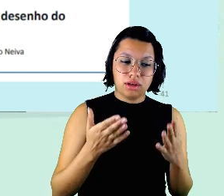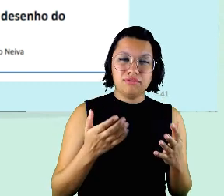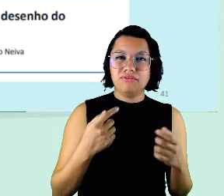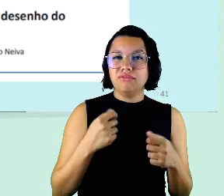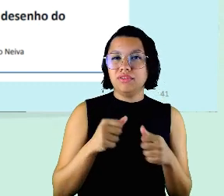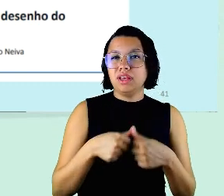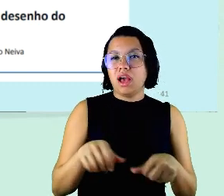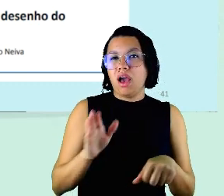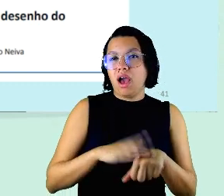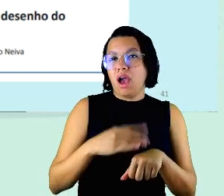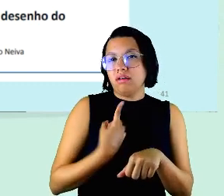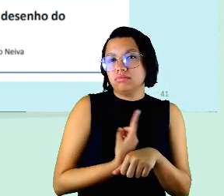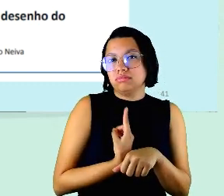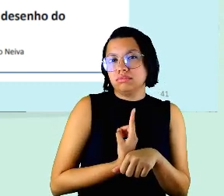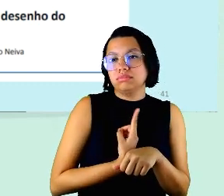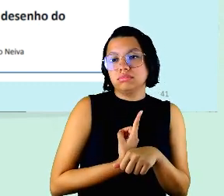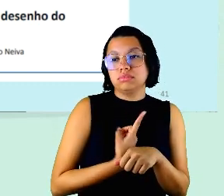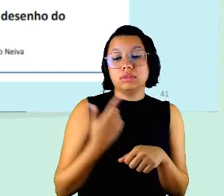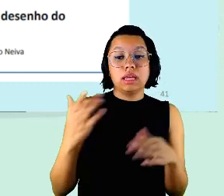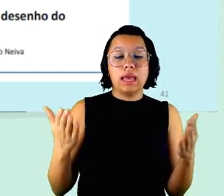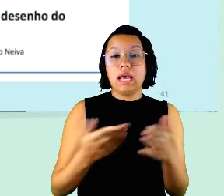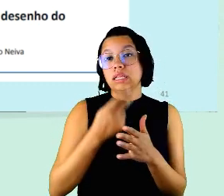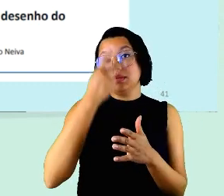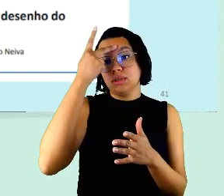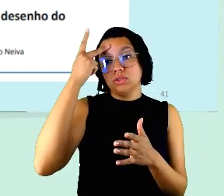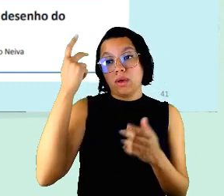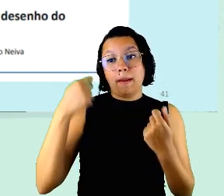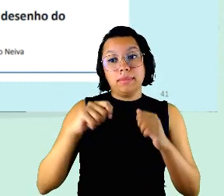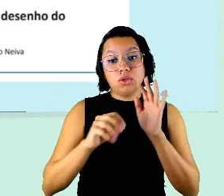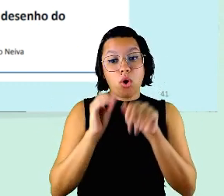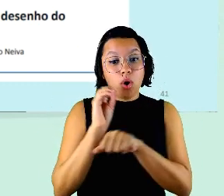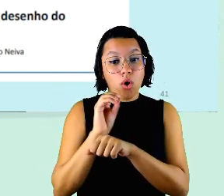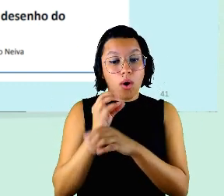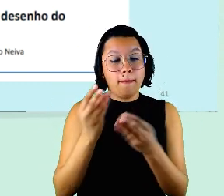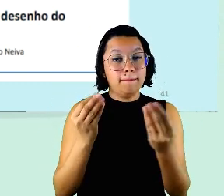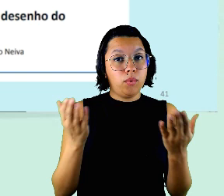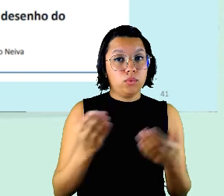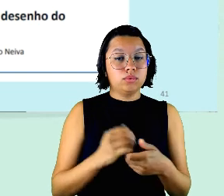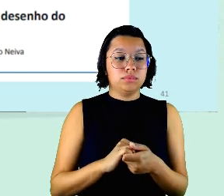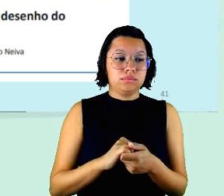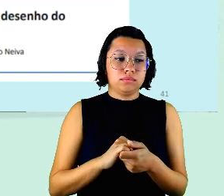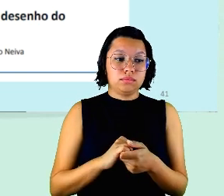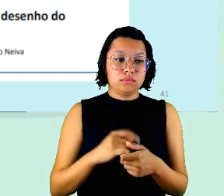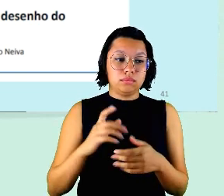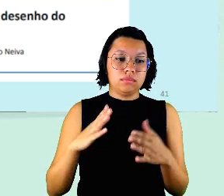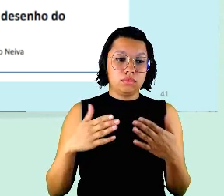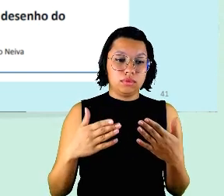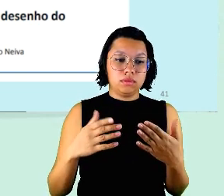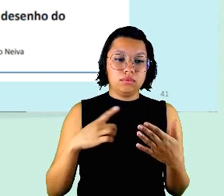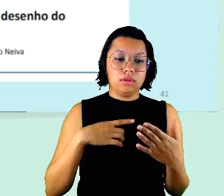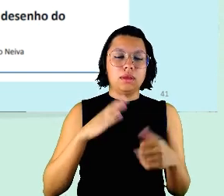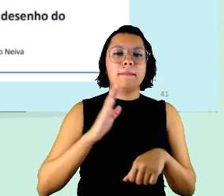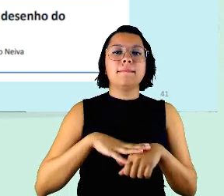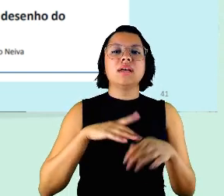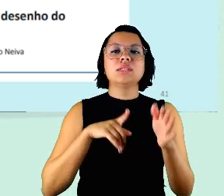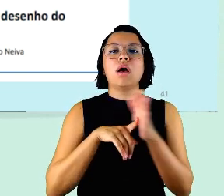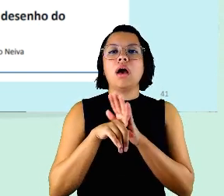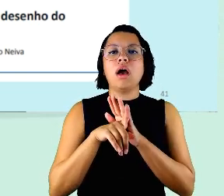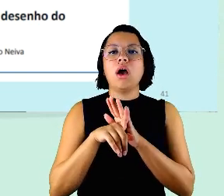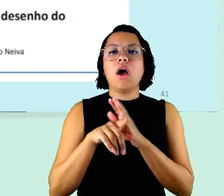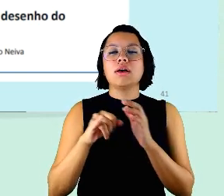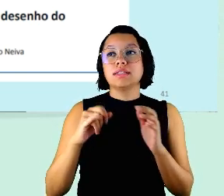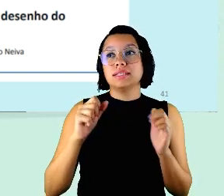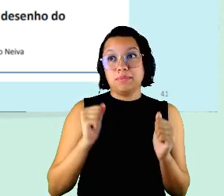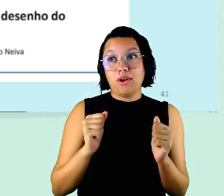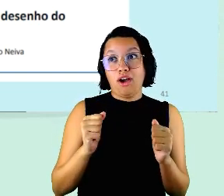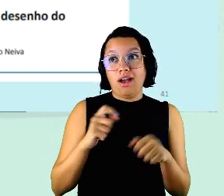pessoas são pessoas que requerem muito cuidado da gente então tem uma perguntinha aqui se a gente puder dar uma estendidinha